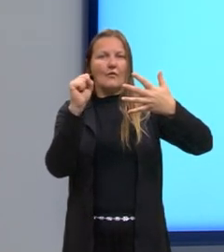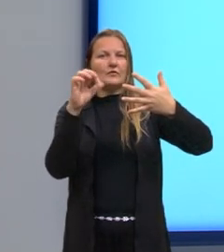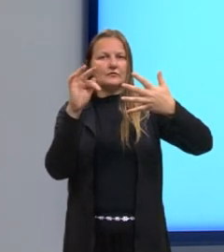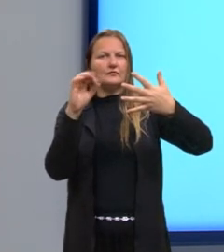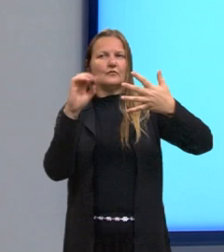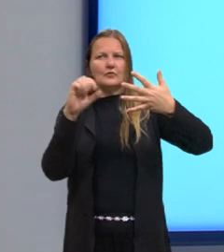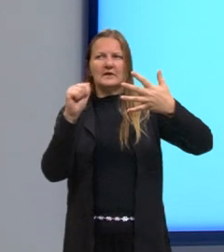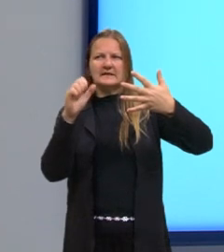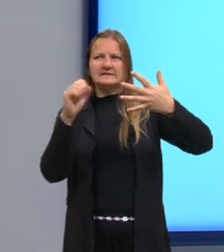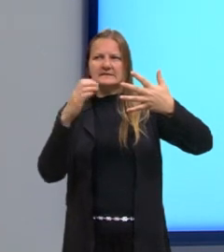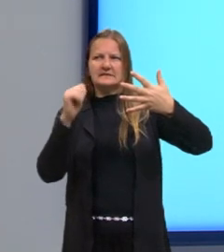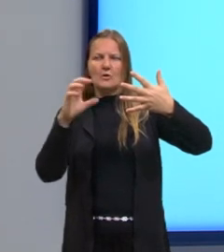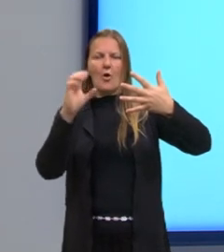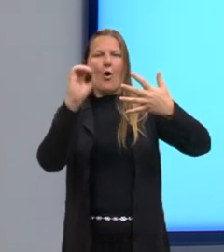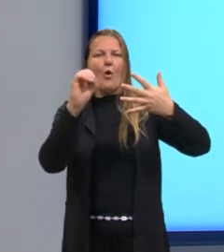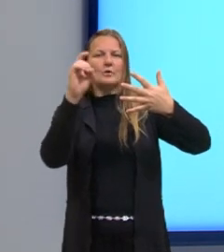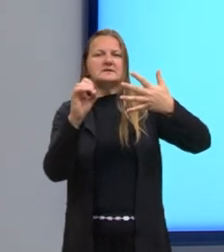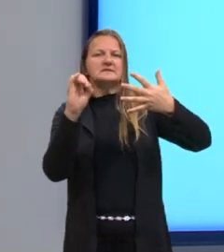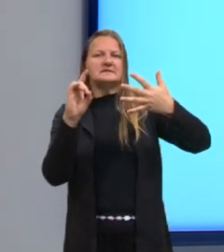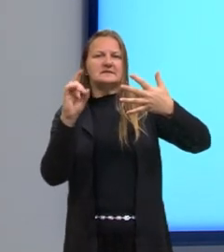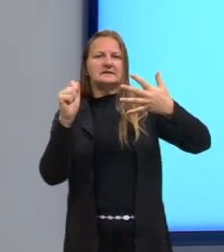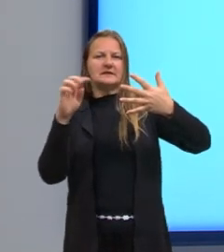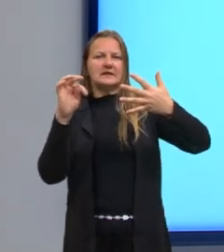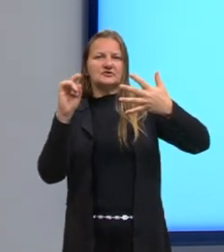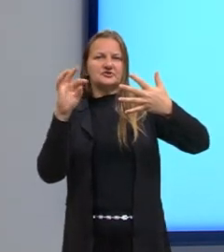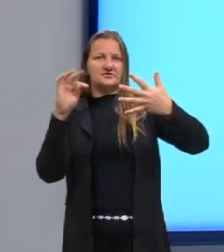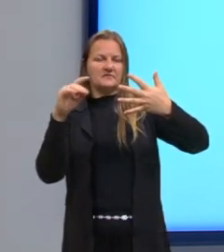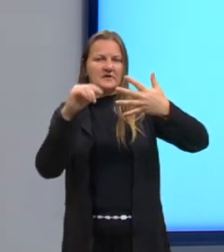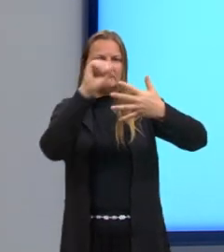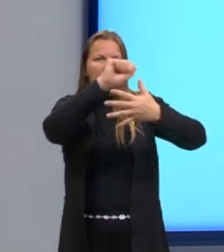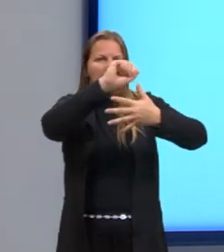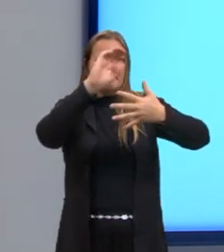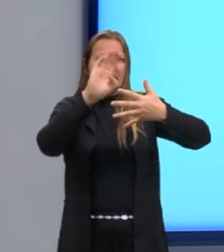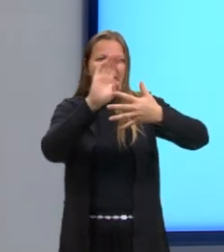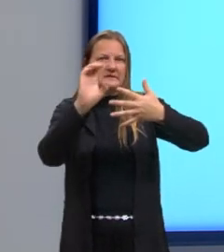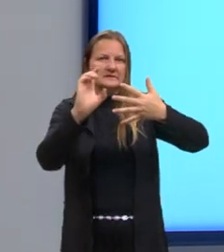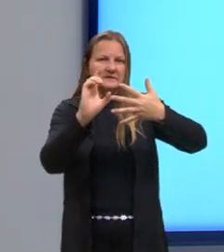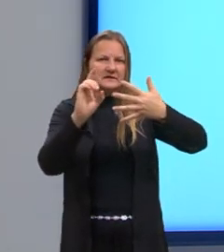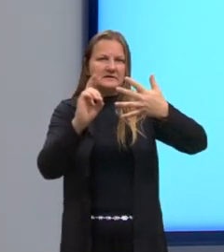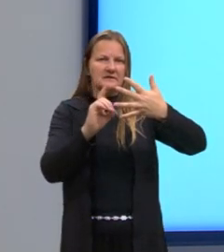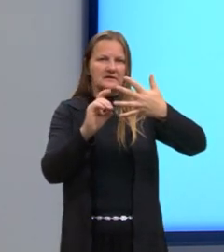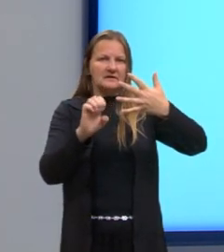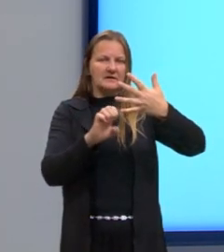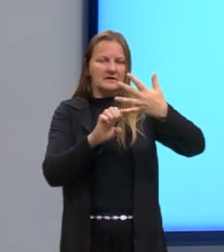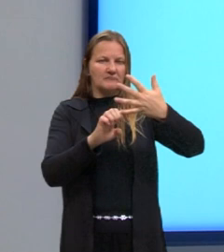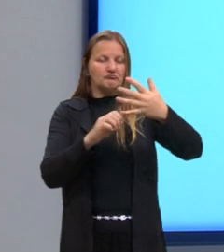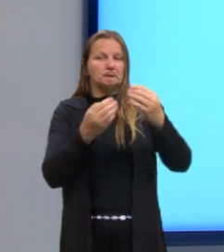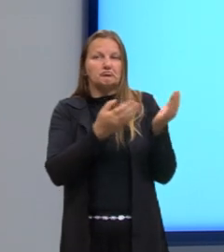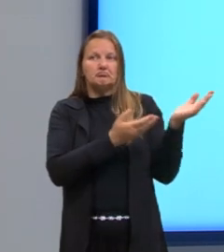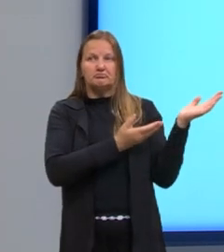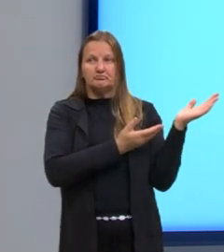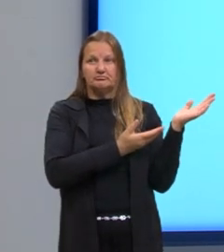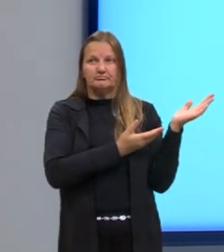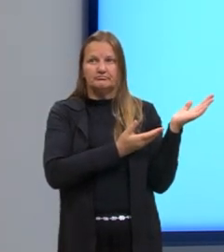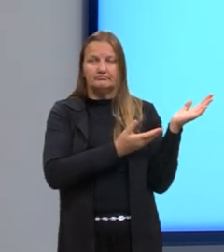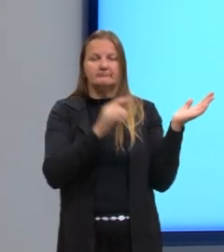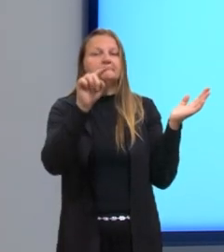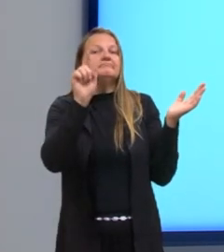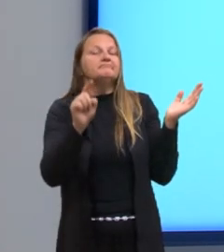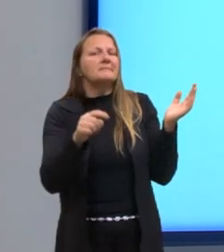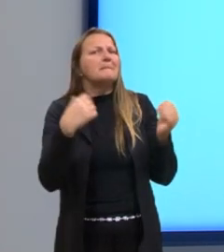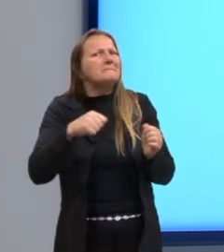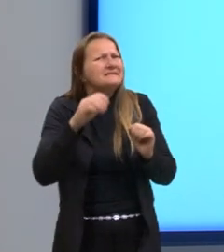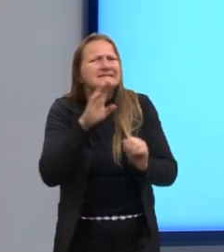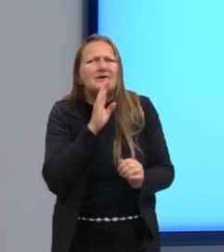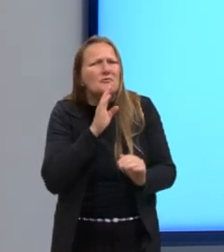falo, né? Pra gente saber, até a última aula eu vou dar um geralzão aí nos conceitos, porque se vocês souberem os conceitos,